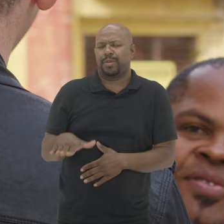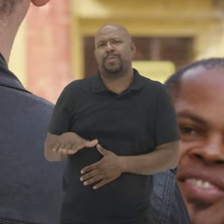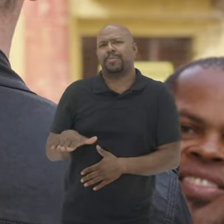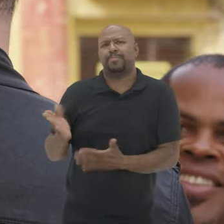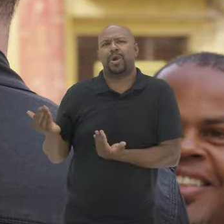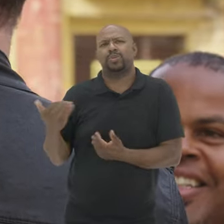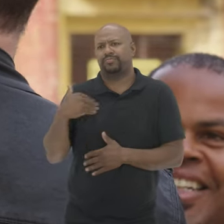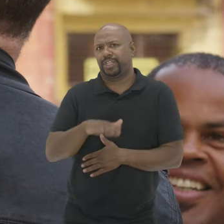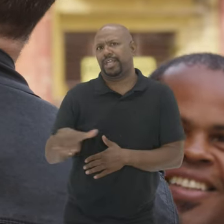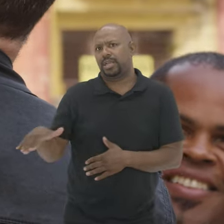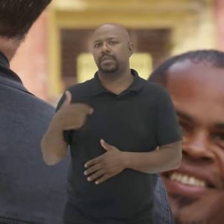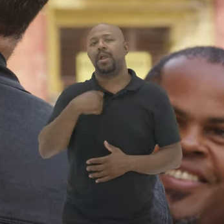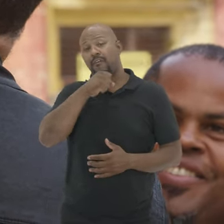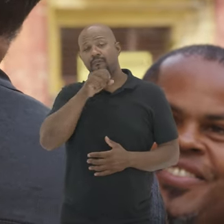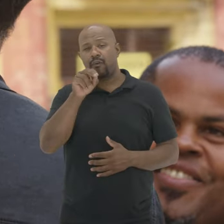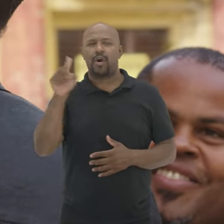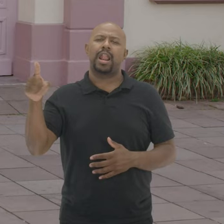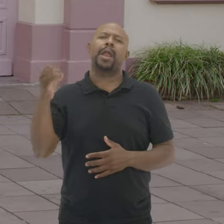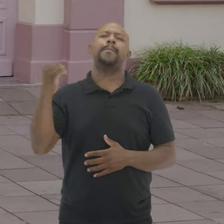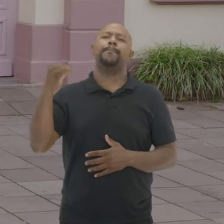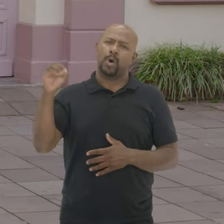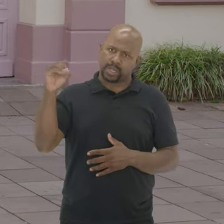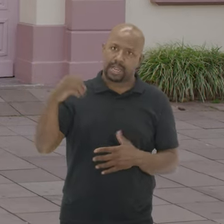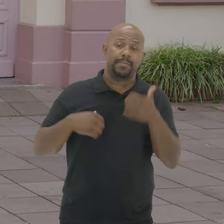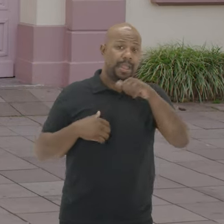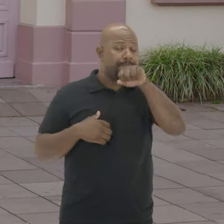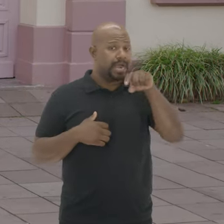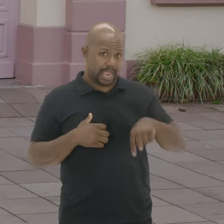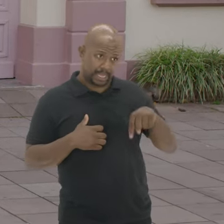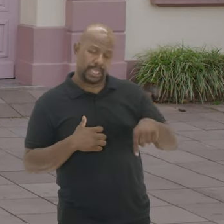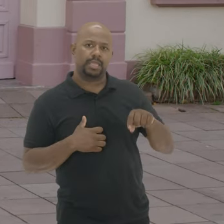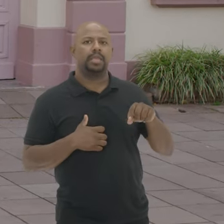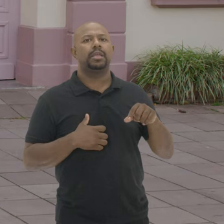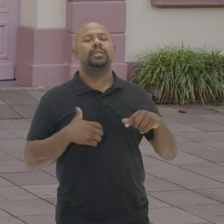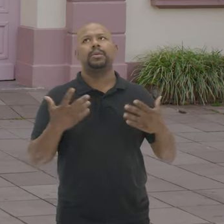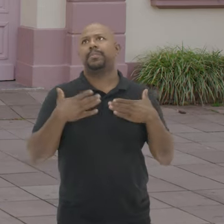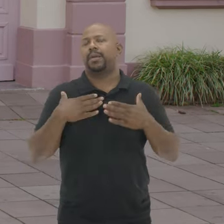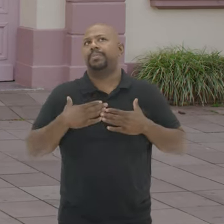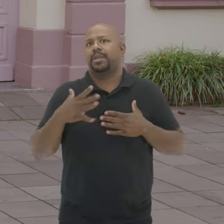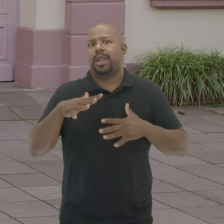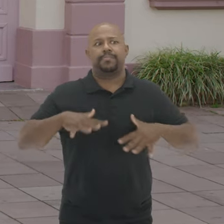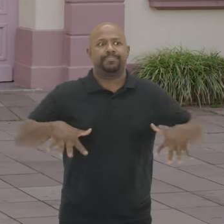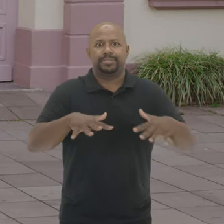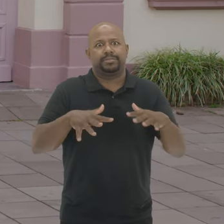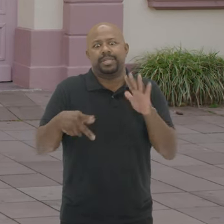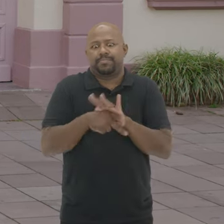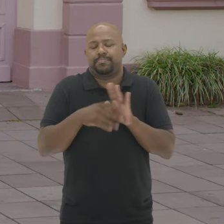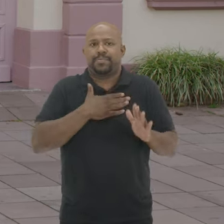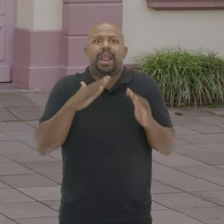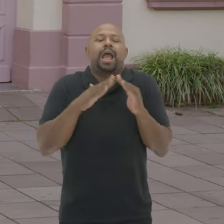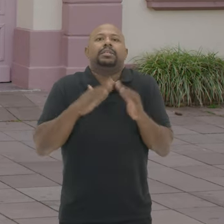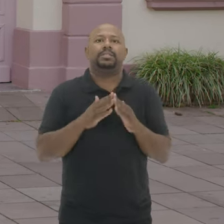pequeno Desde criança Minha avó Em Porto Alegre Minha mãe Aqui Então Pra mim É um ambiente